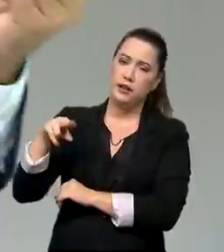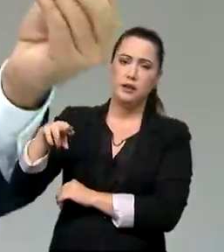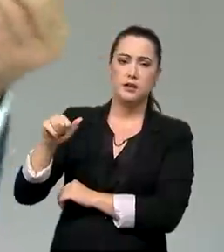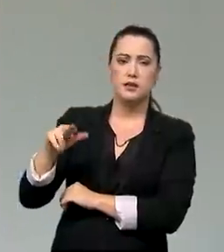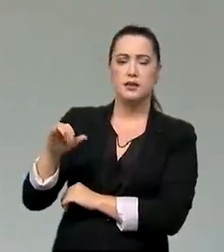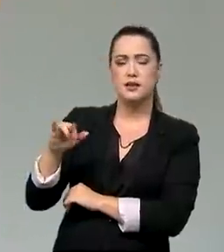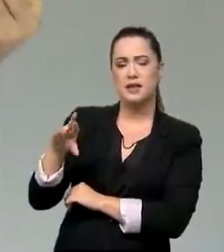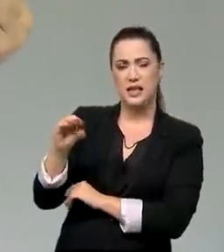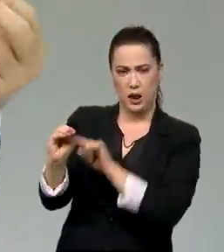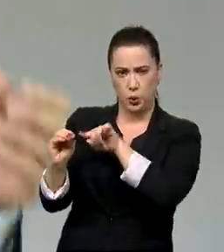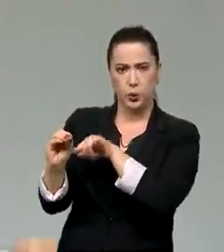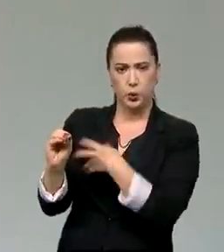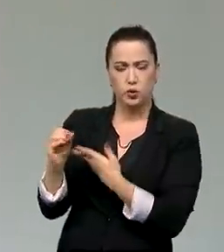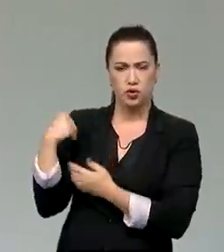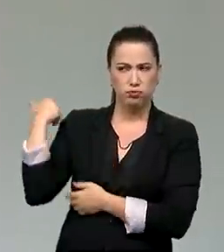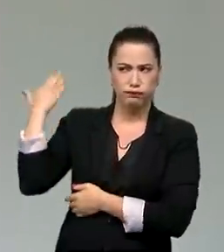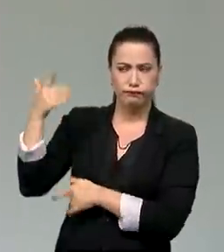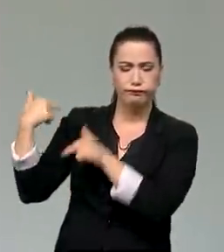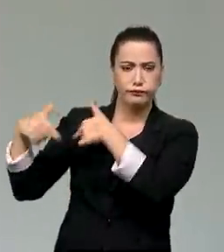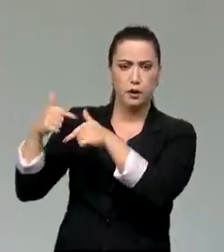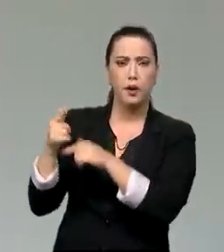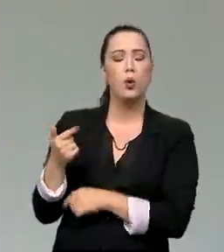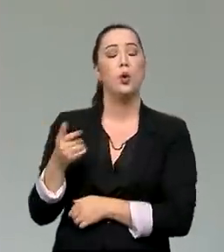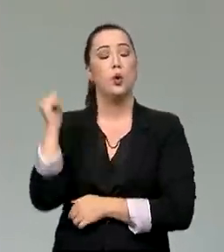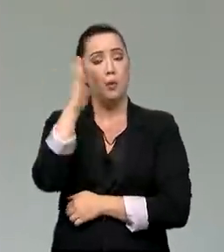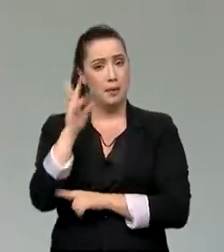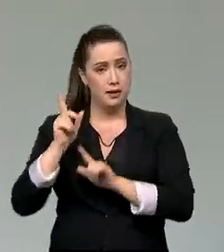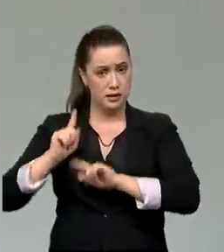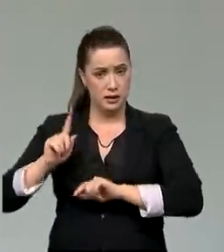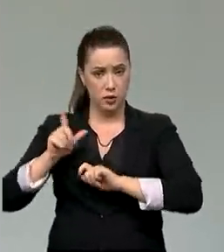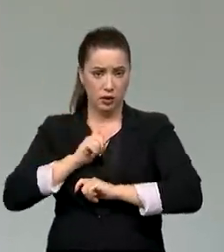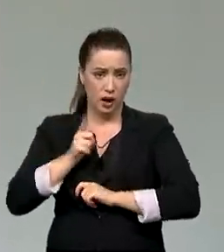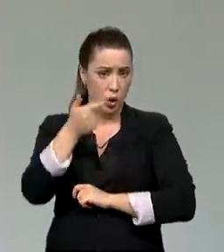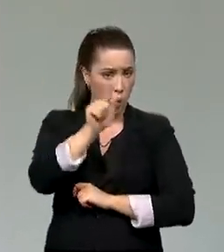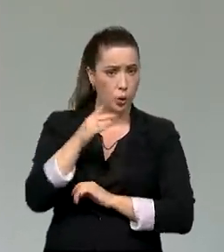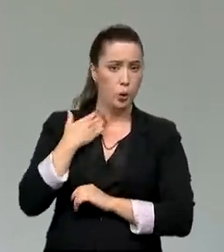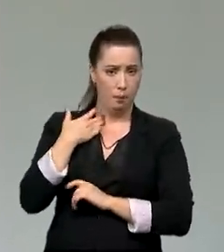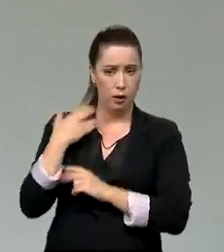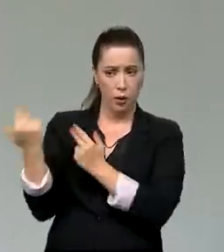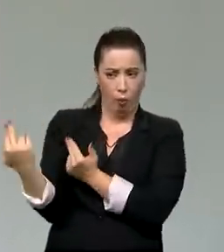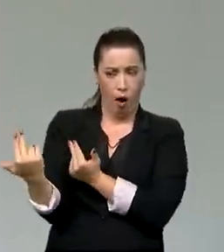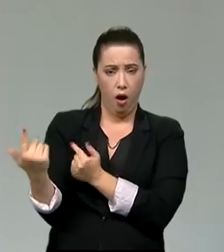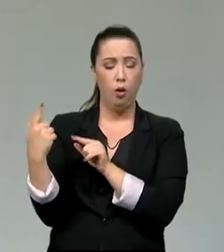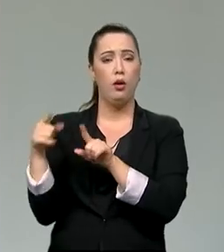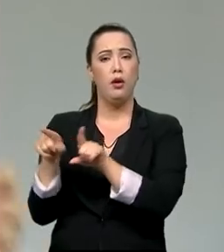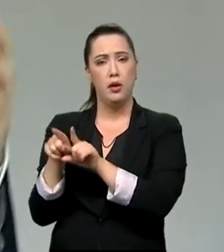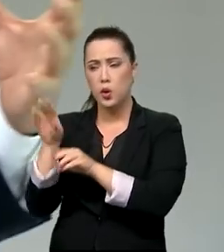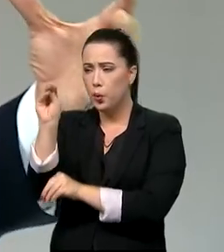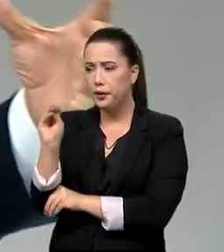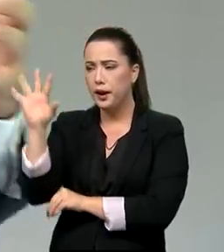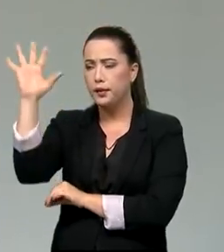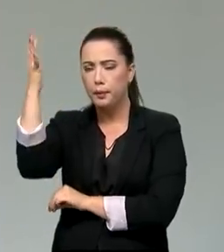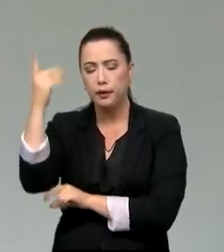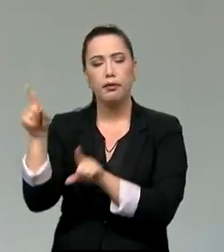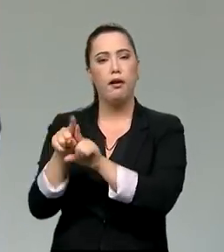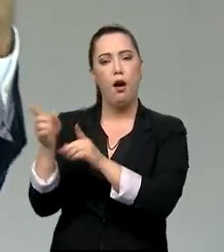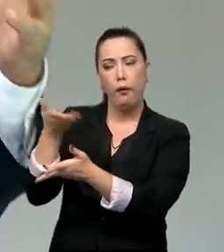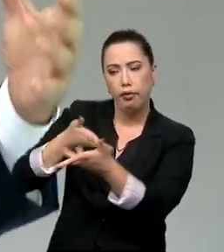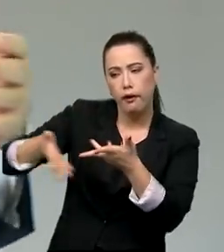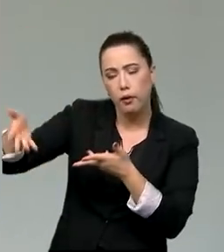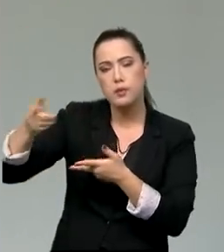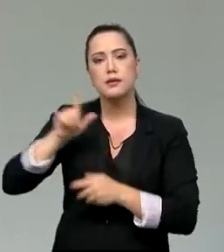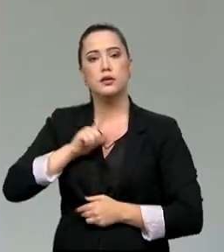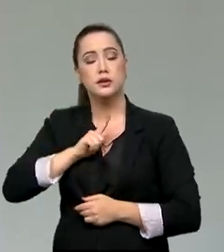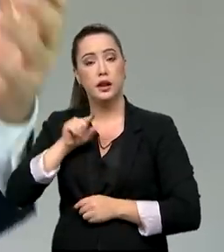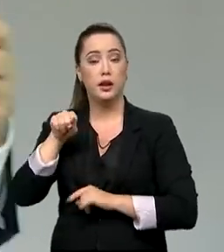tenha também essa capacidade de investimento na área ambiental, na área de sustentabilidade, pela interlocução que o senhor